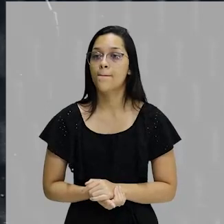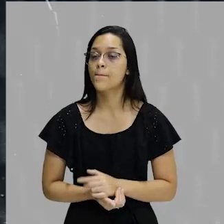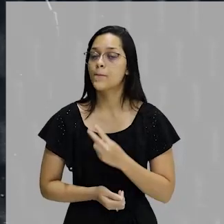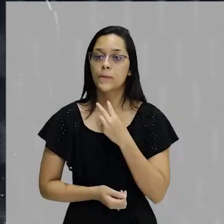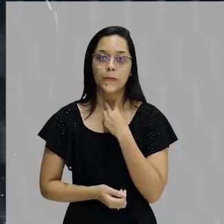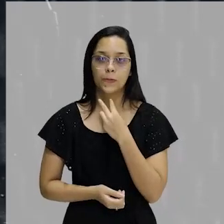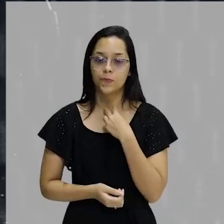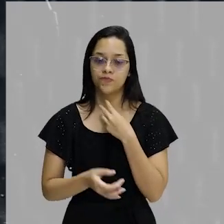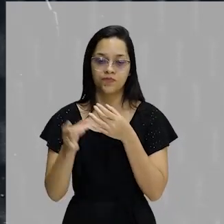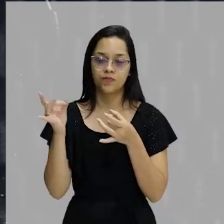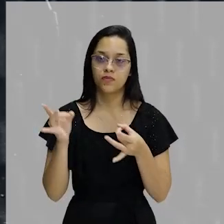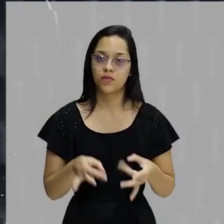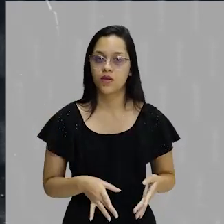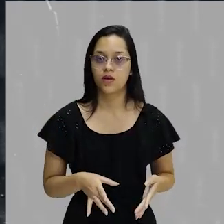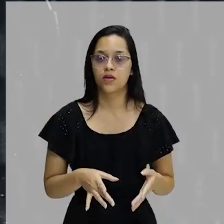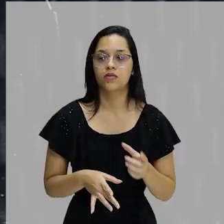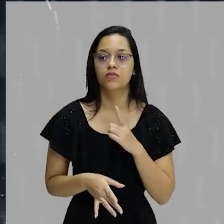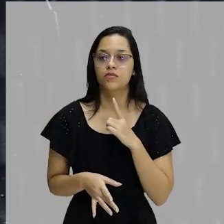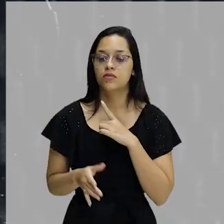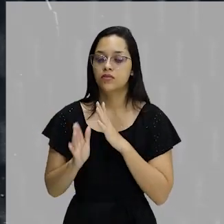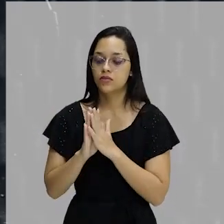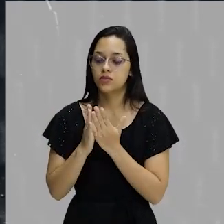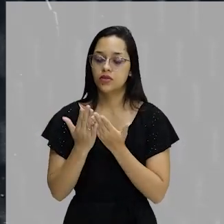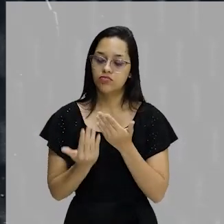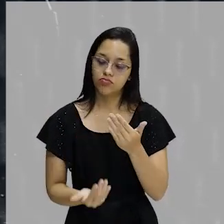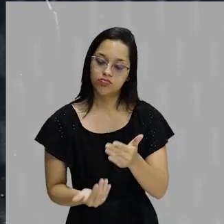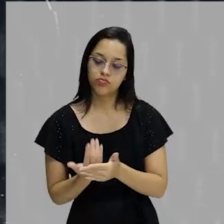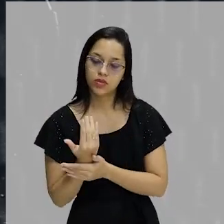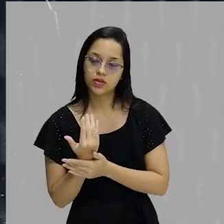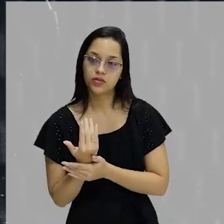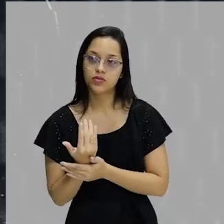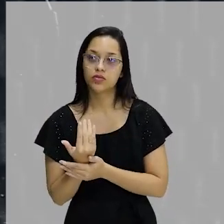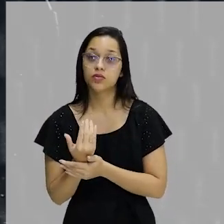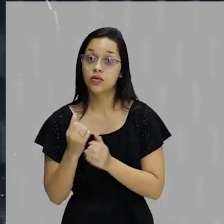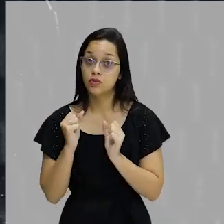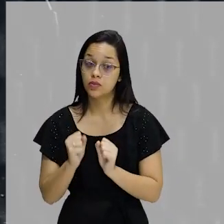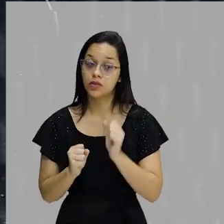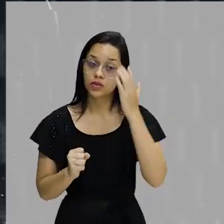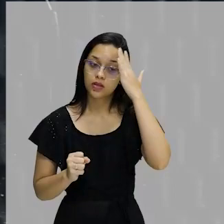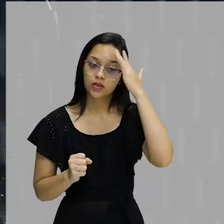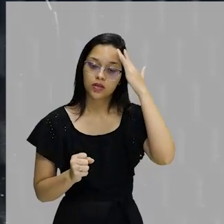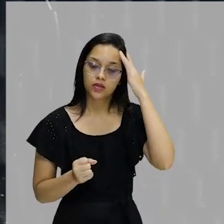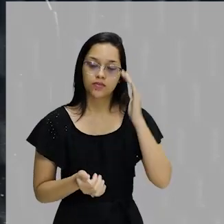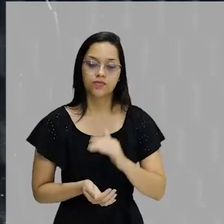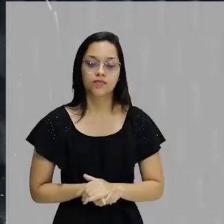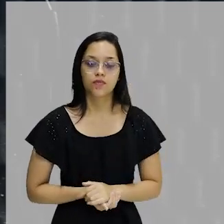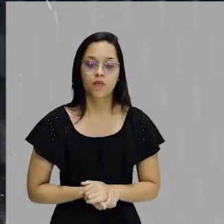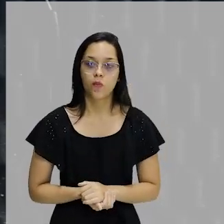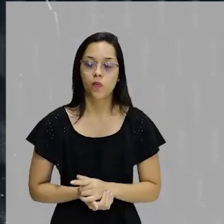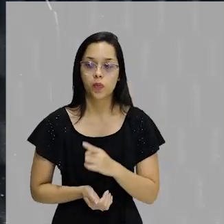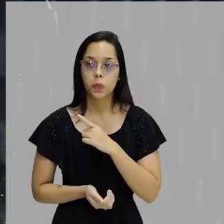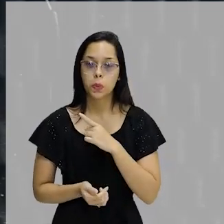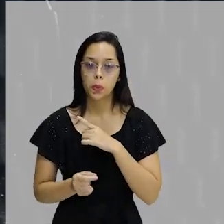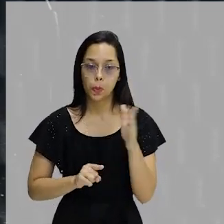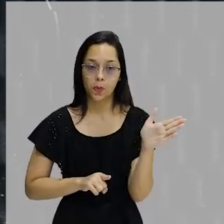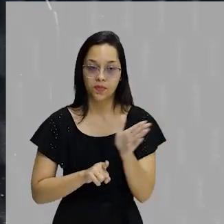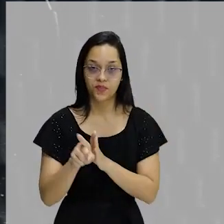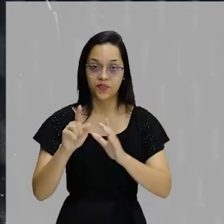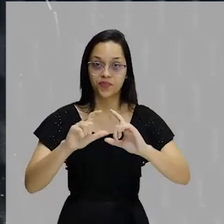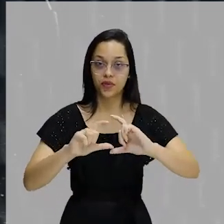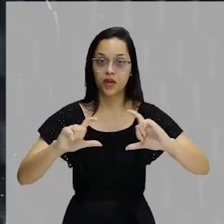podemos descartar esses livros impressos, tá certo? Então, deu pra entender. Então, aqui, vamos pra uma questão.